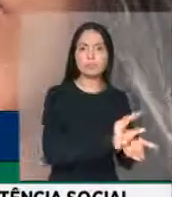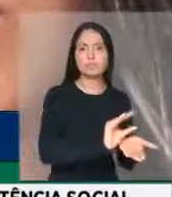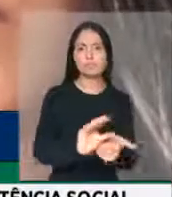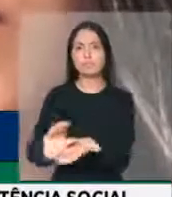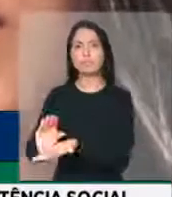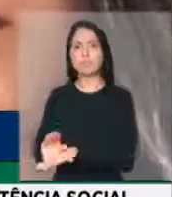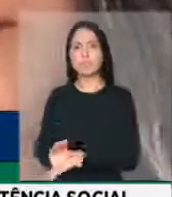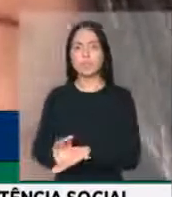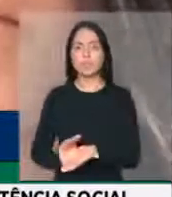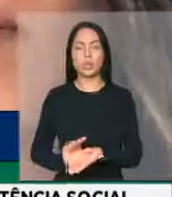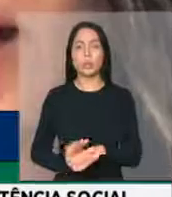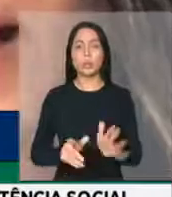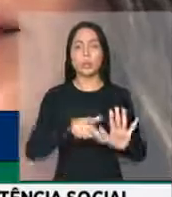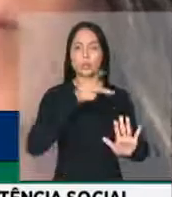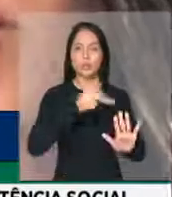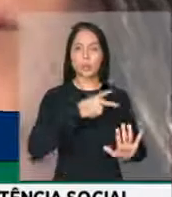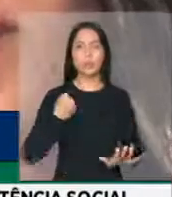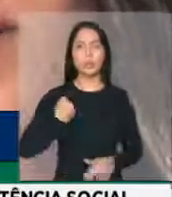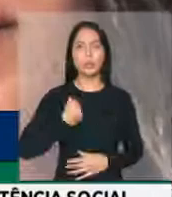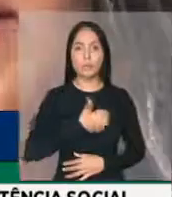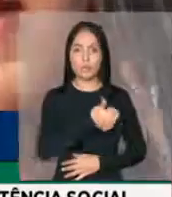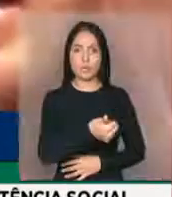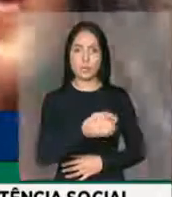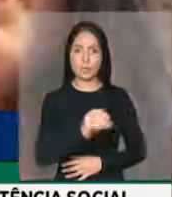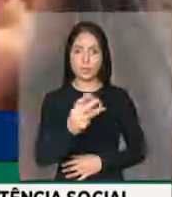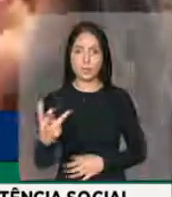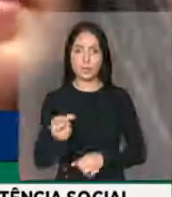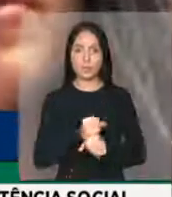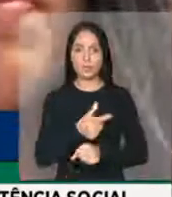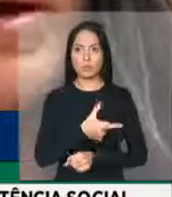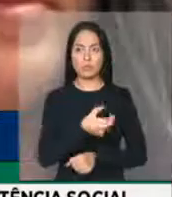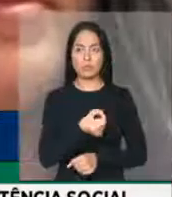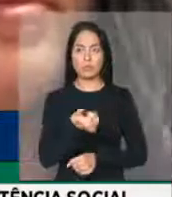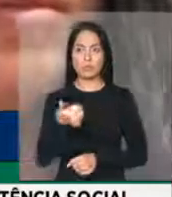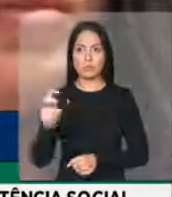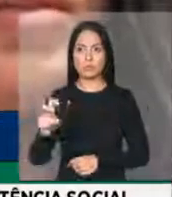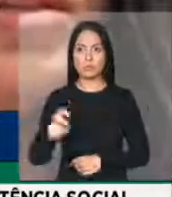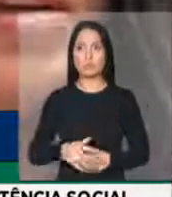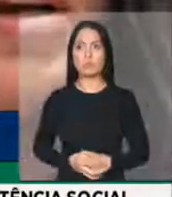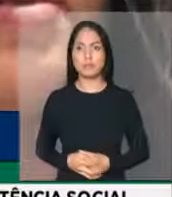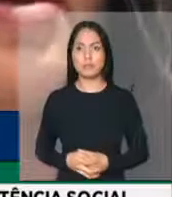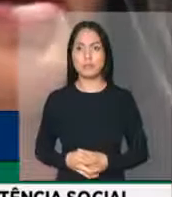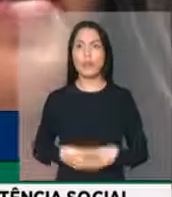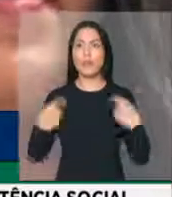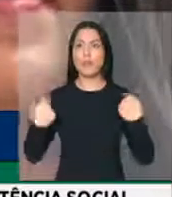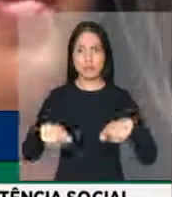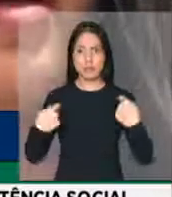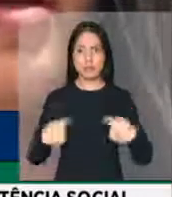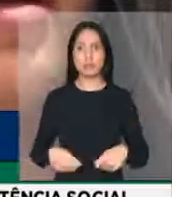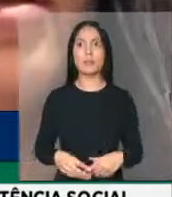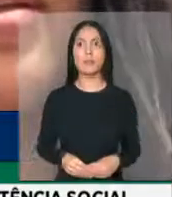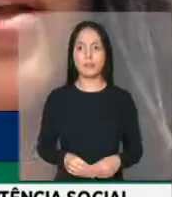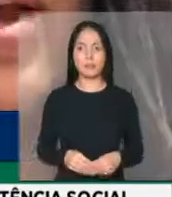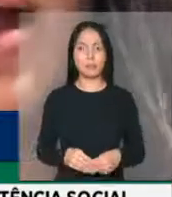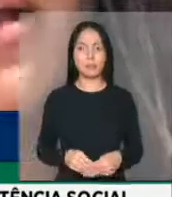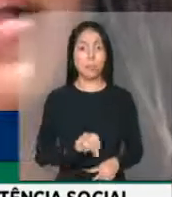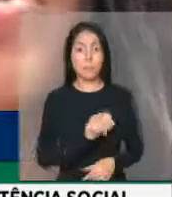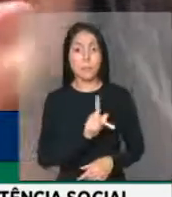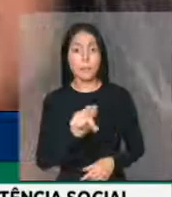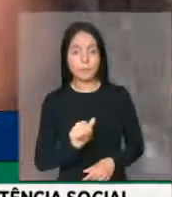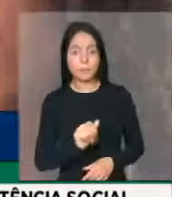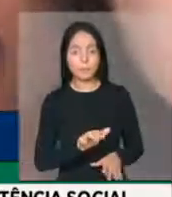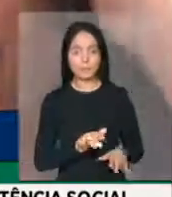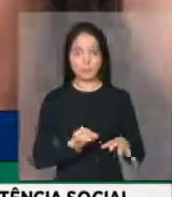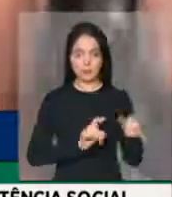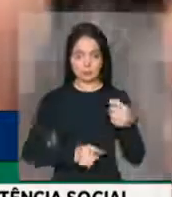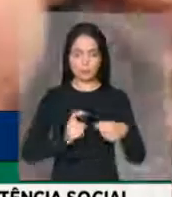113 de 2015. Essa medida se faz necessária... Opa! Deixa eu sair aqui. Essa